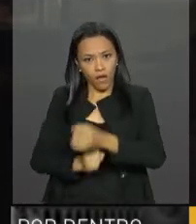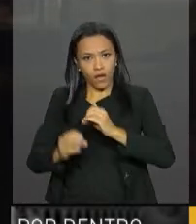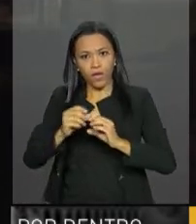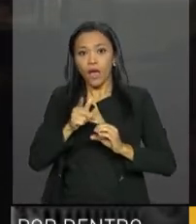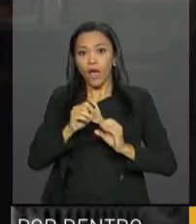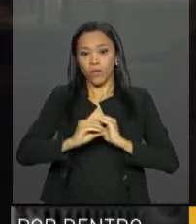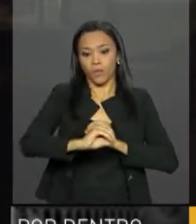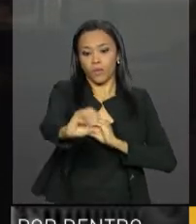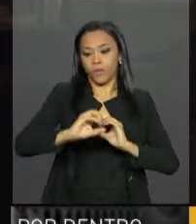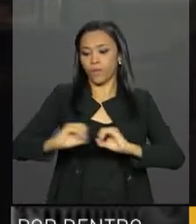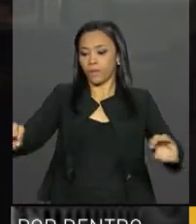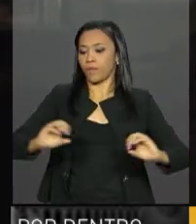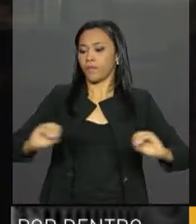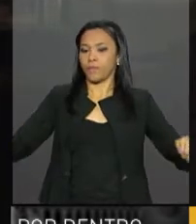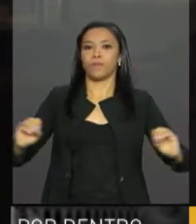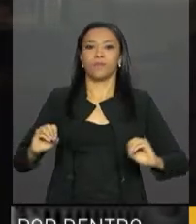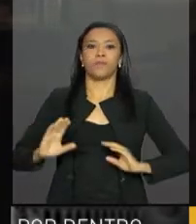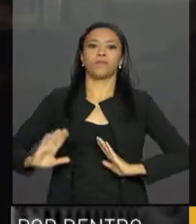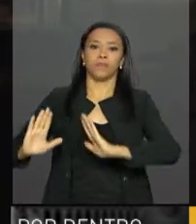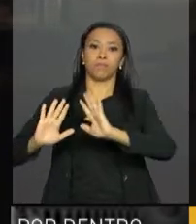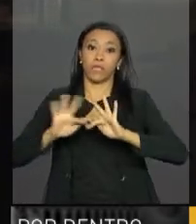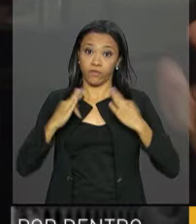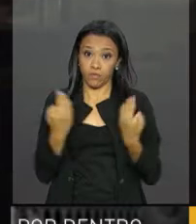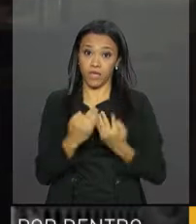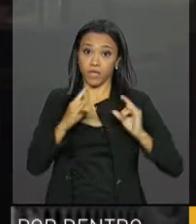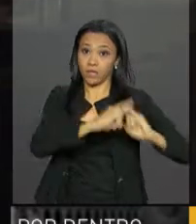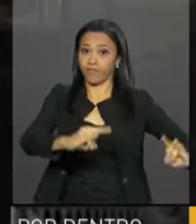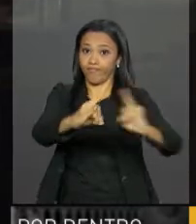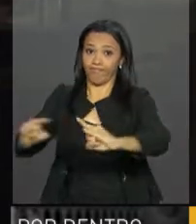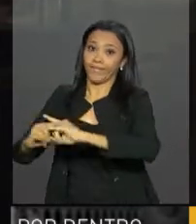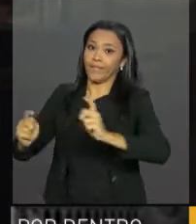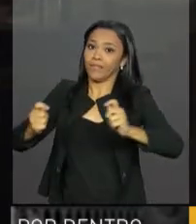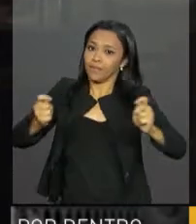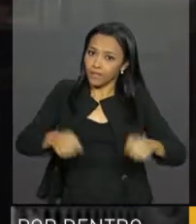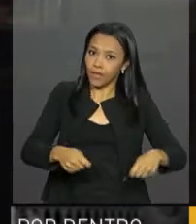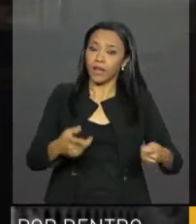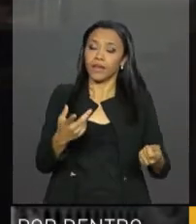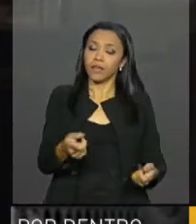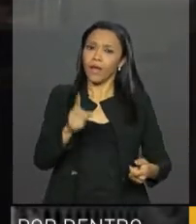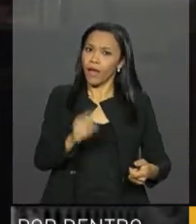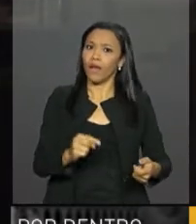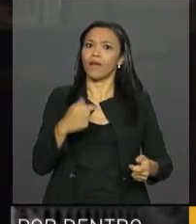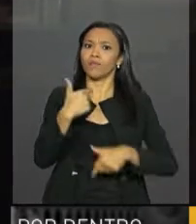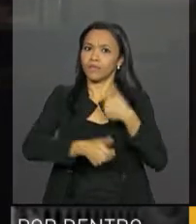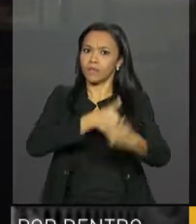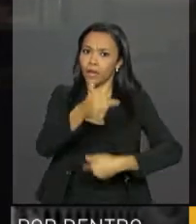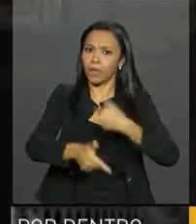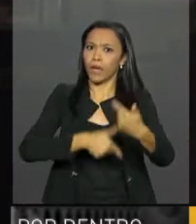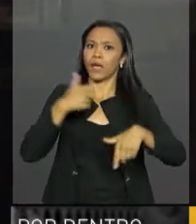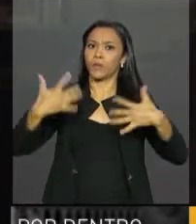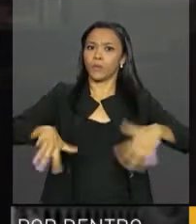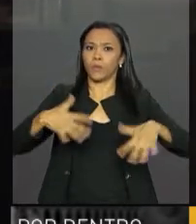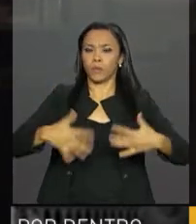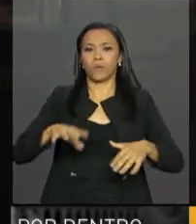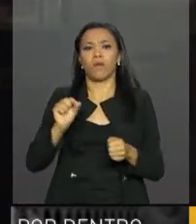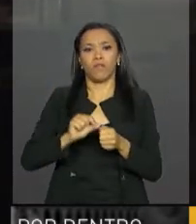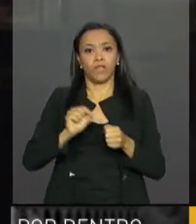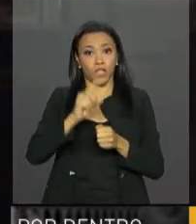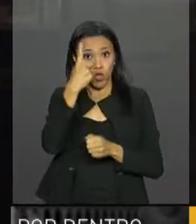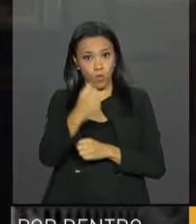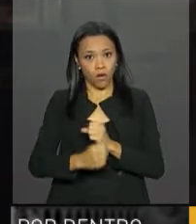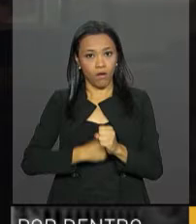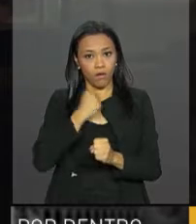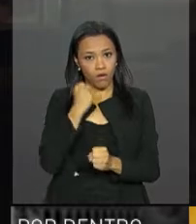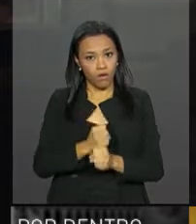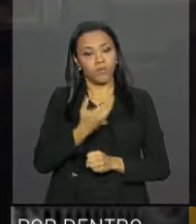residências das famílias assentadas. Então, é uma ação em grande escala, é a maior que já foi feita em um ano só